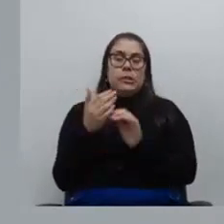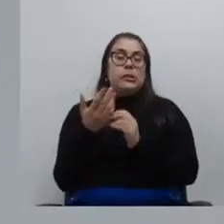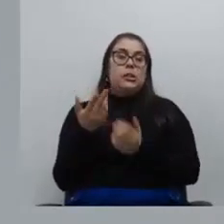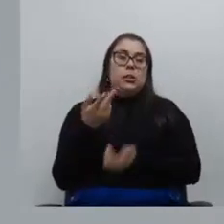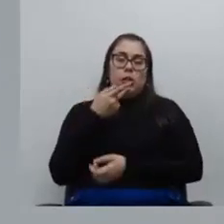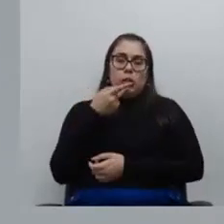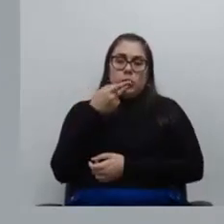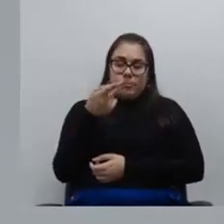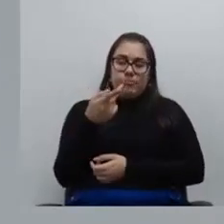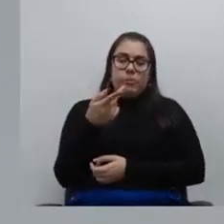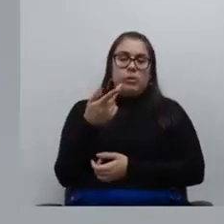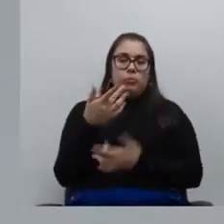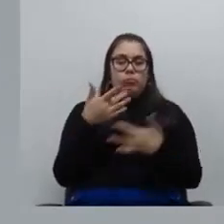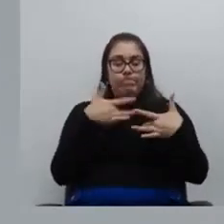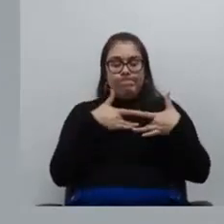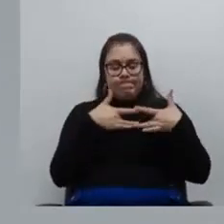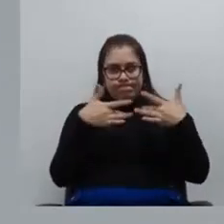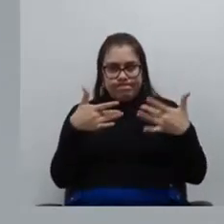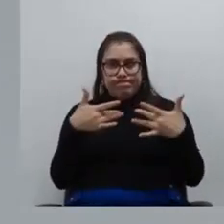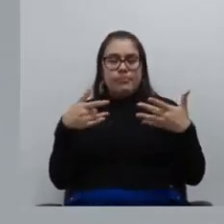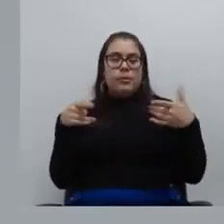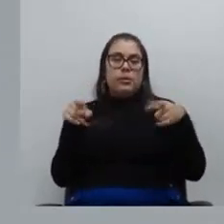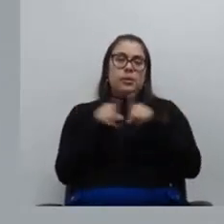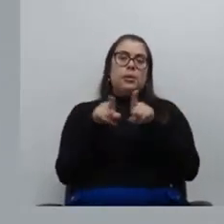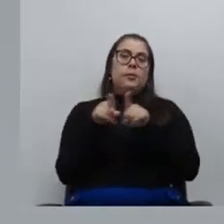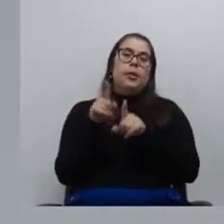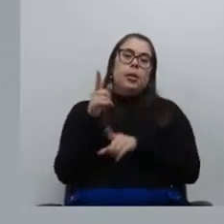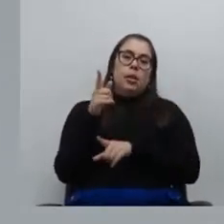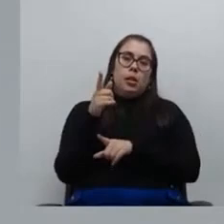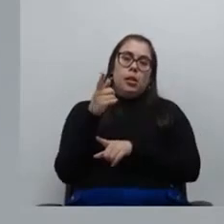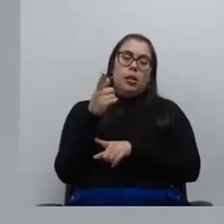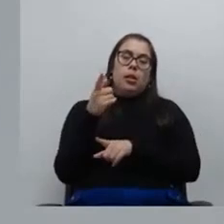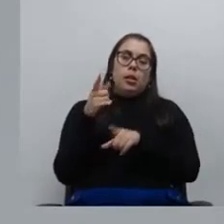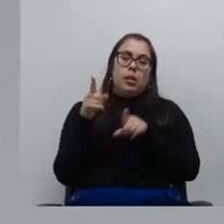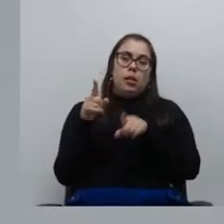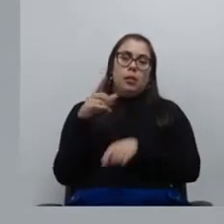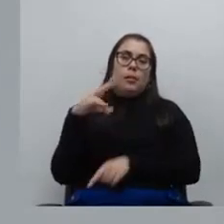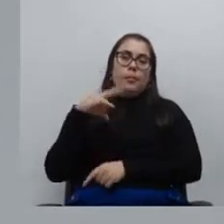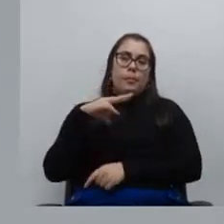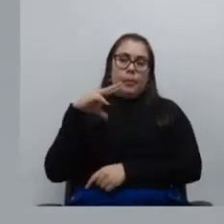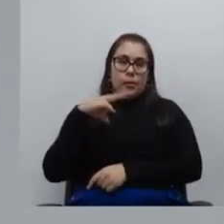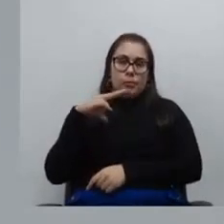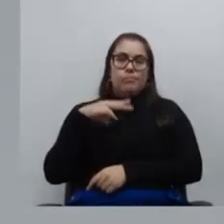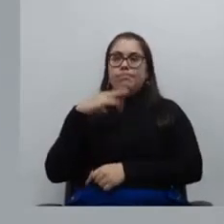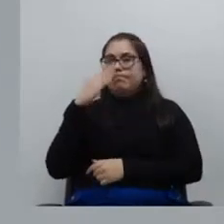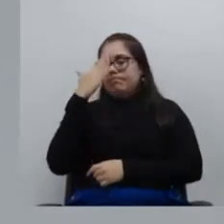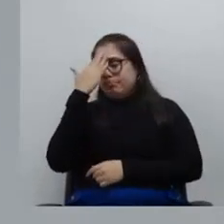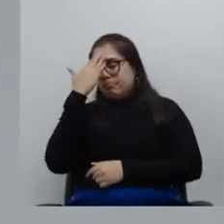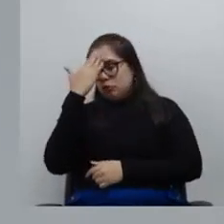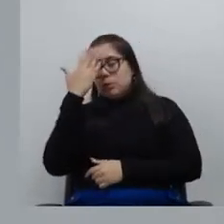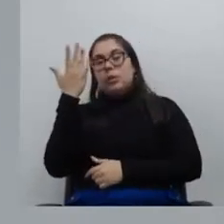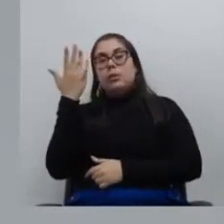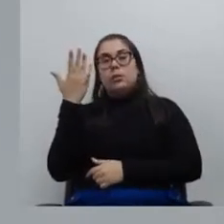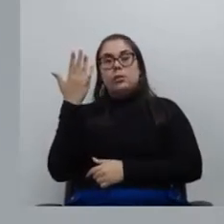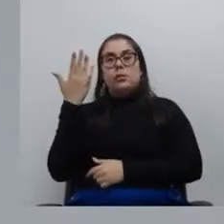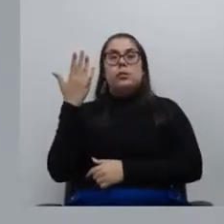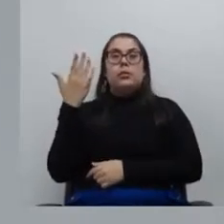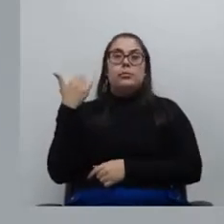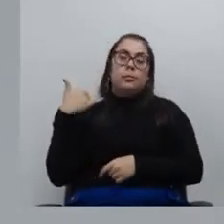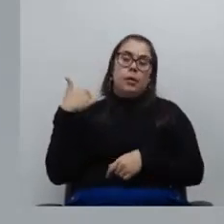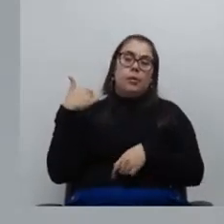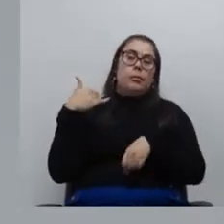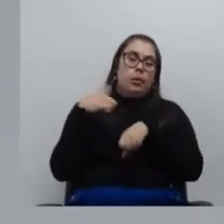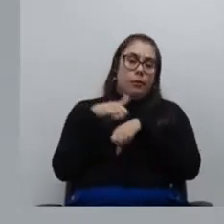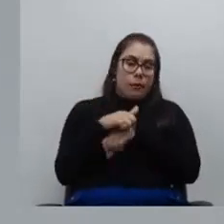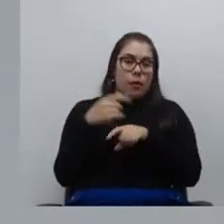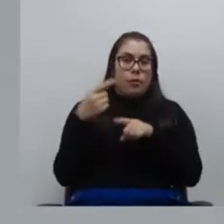públicas e também a gente já da gestão já deu também as condolências particulares dessa perda. entendemos aqui a ausência e todo